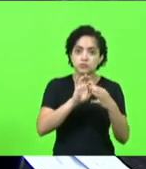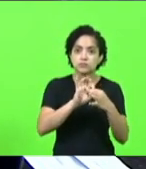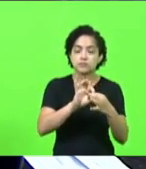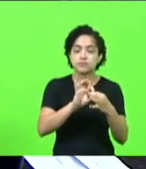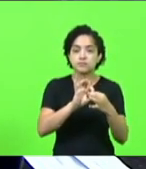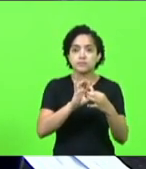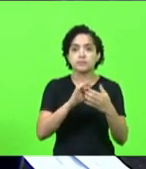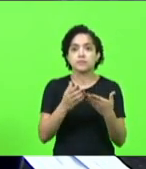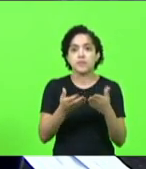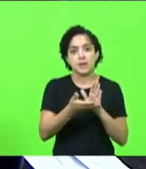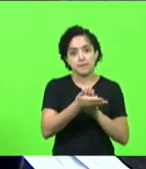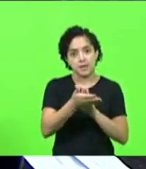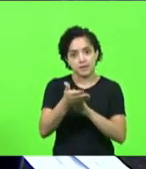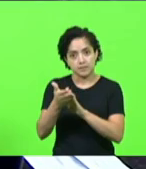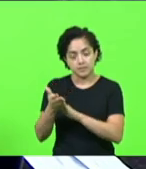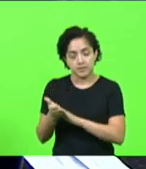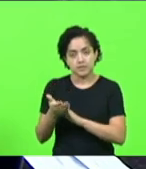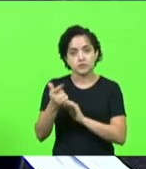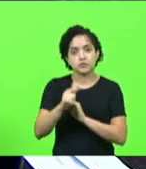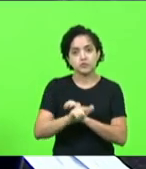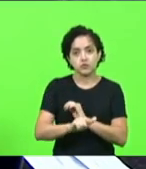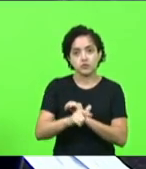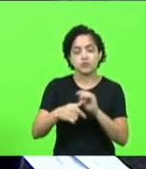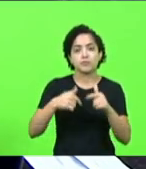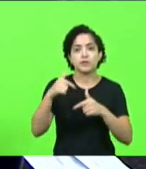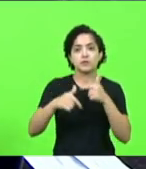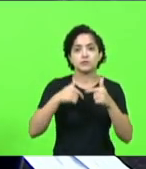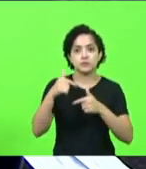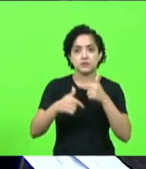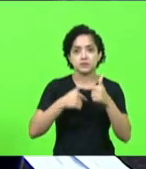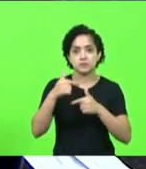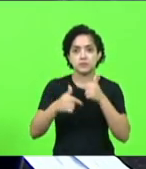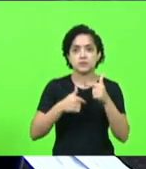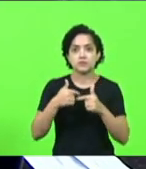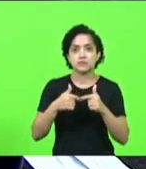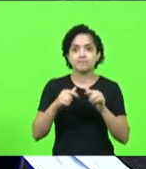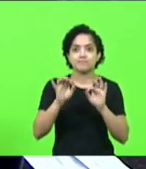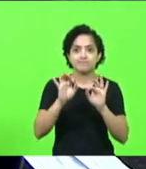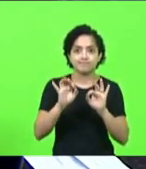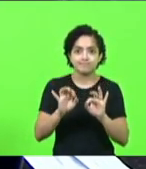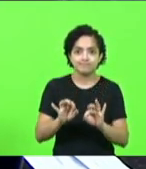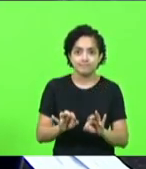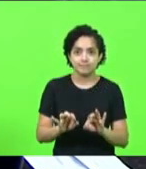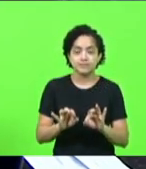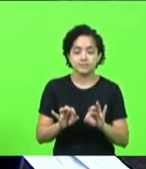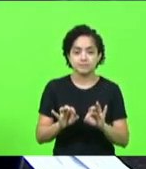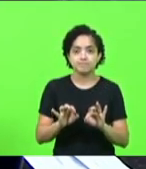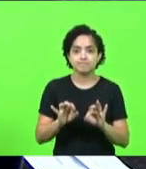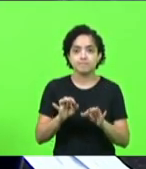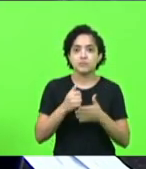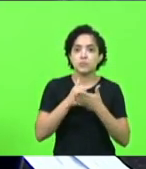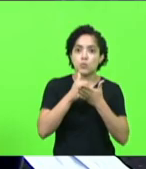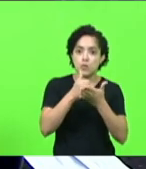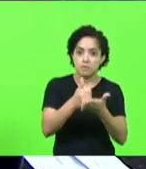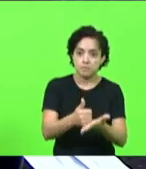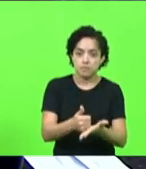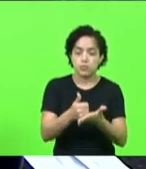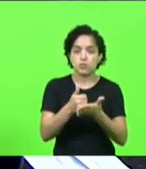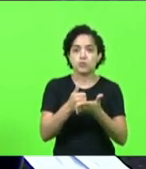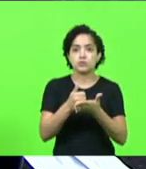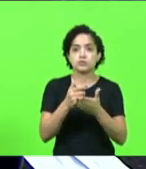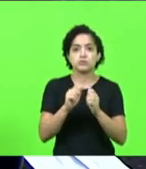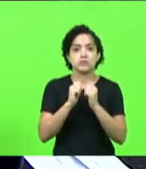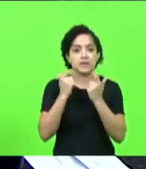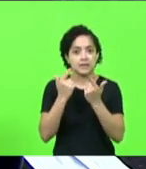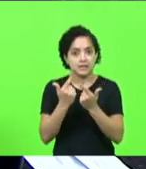então parabéns mais uma vez pelo trabalho e com certeza vocês podem contar com essa casa todos